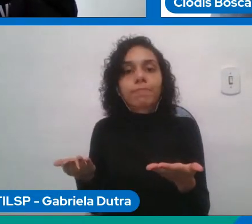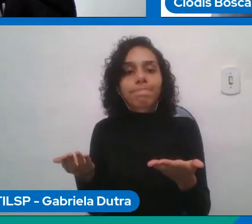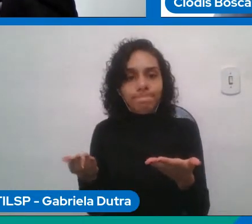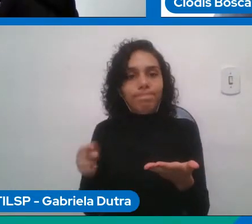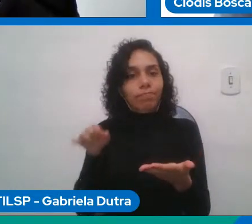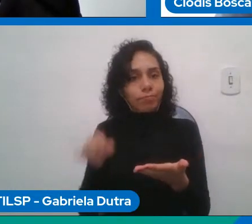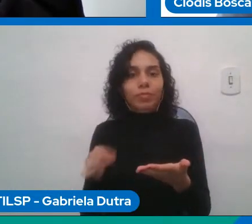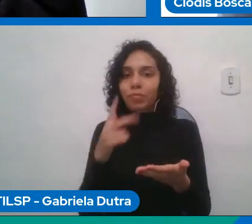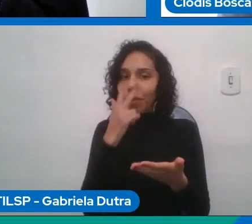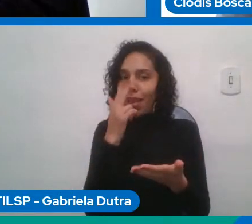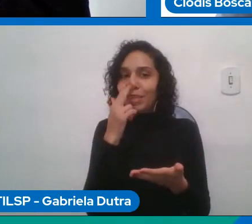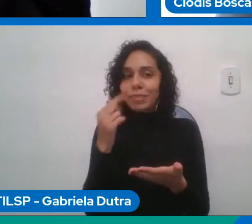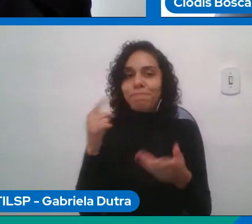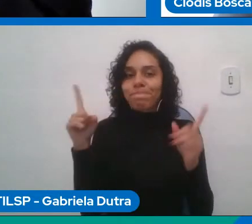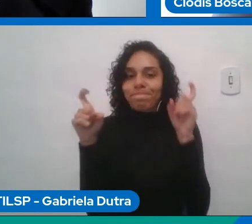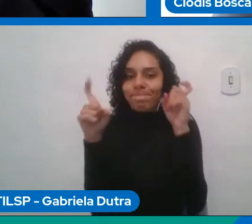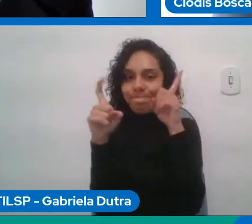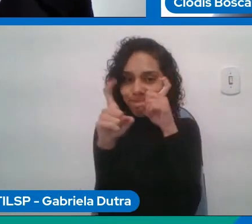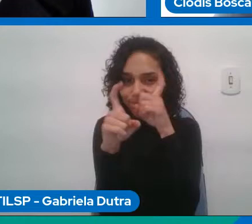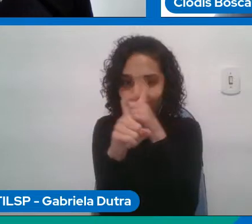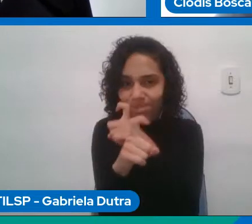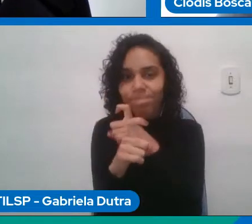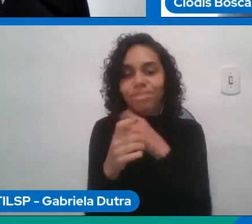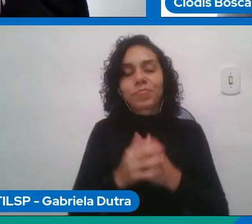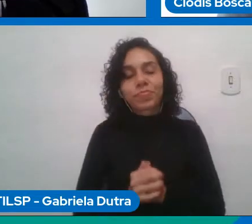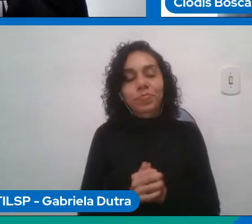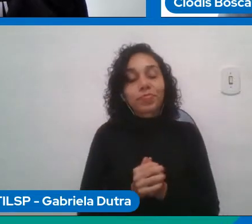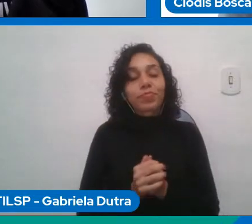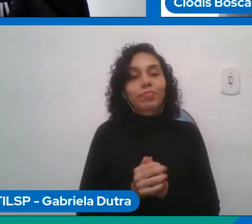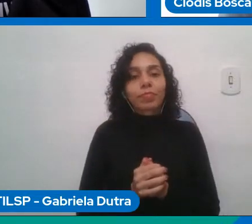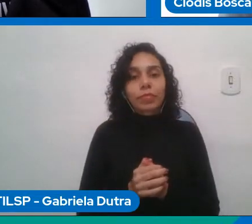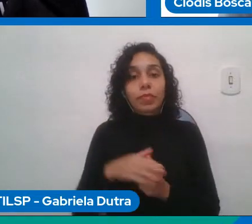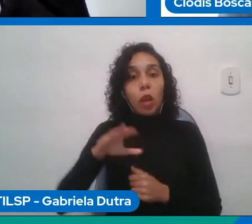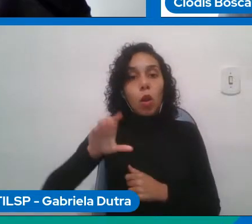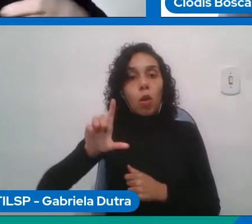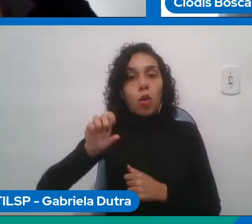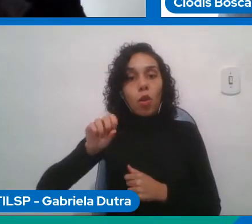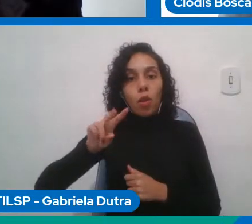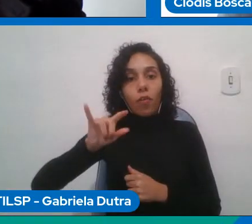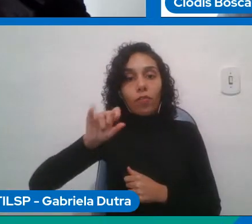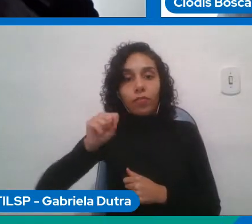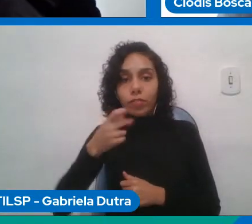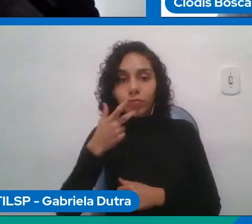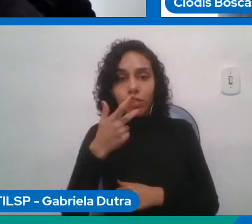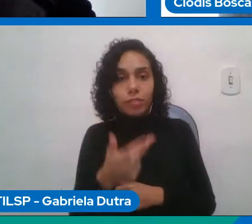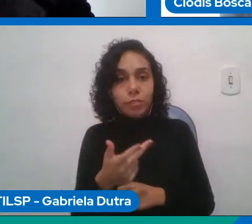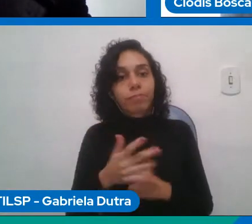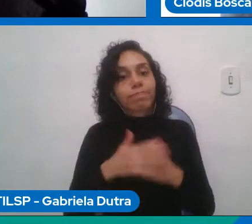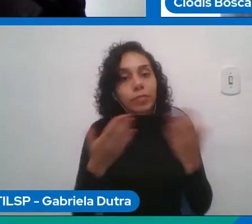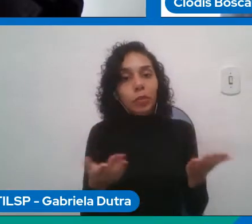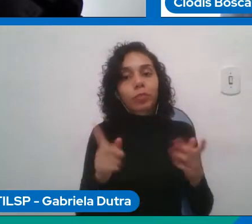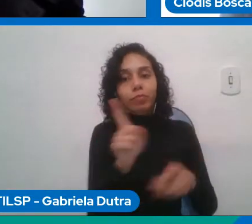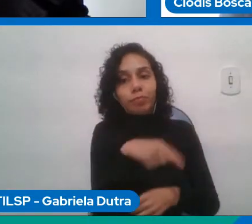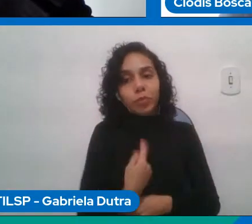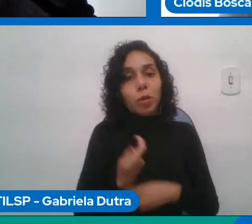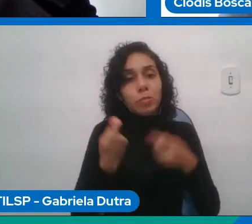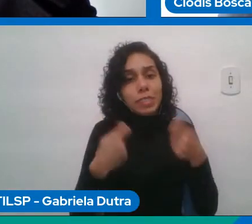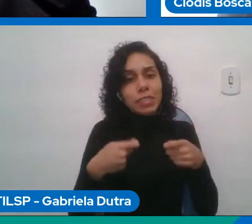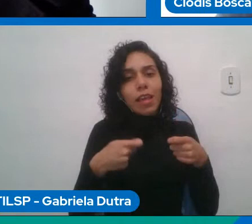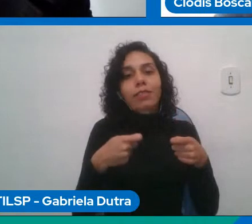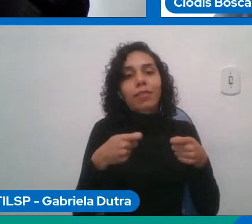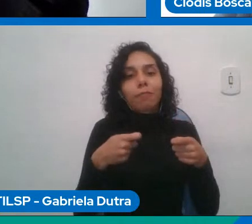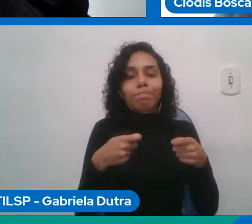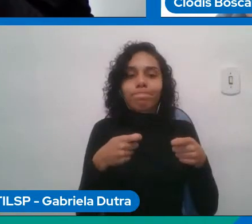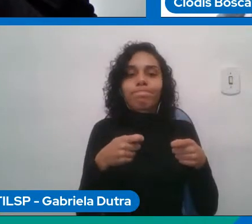a gente tem que finalizar mas tem ali algumas questões que Silvia coloca sobre a questão assim